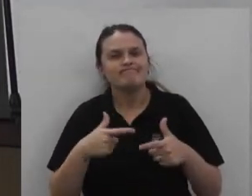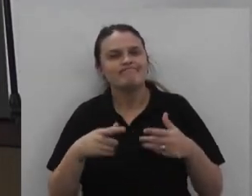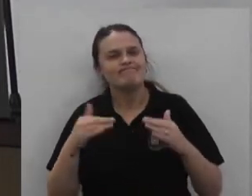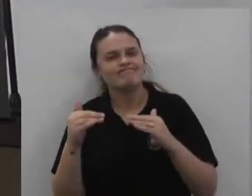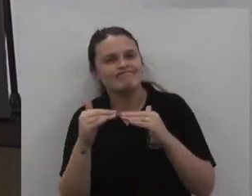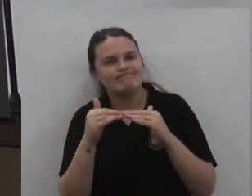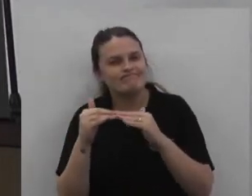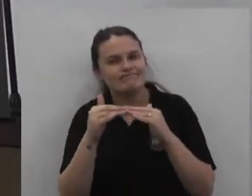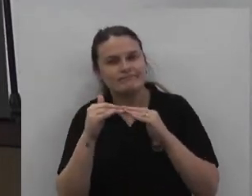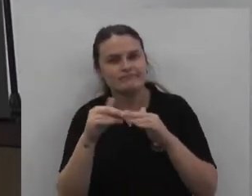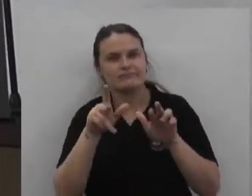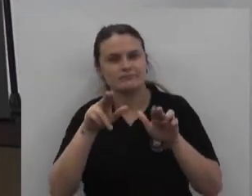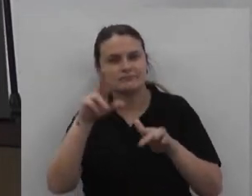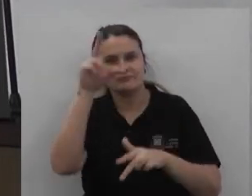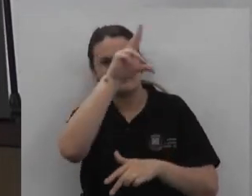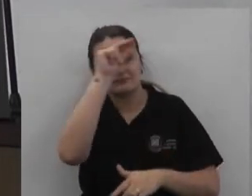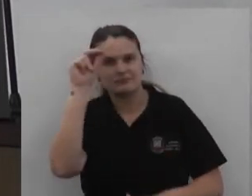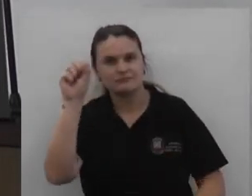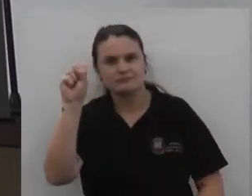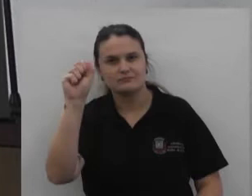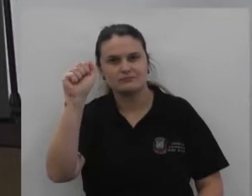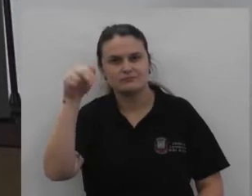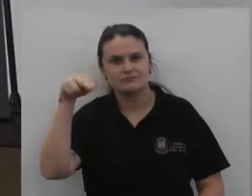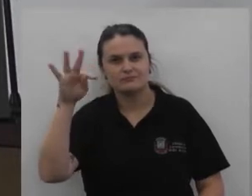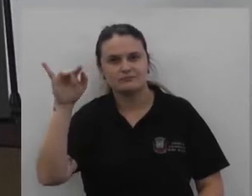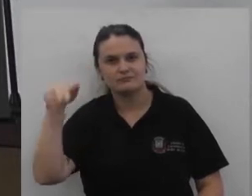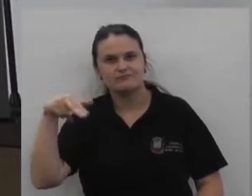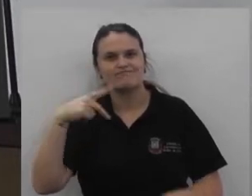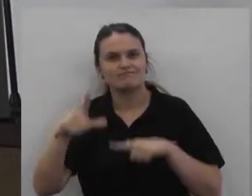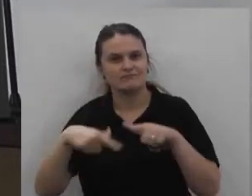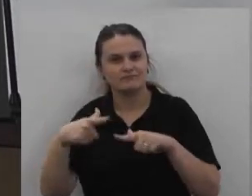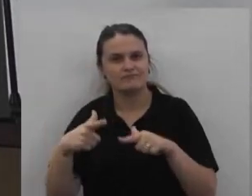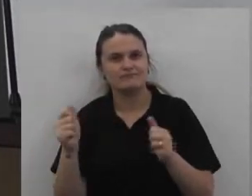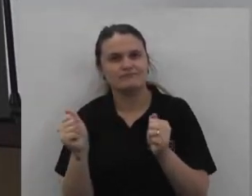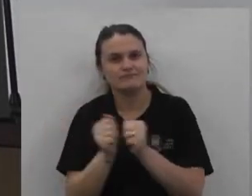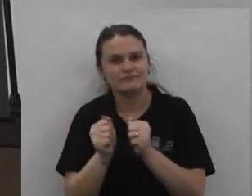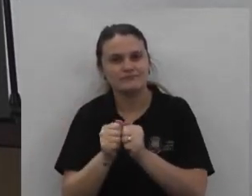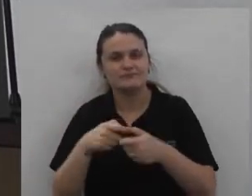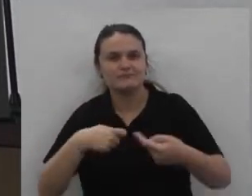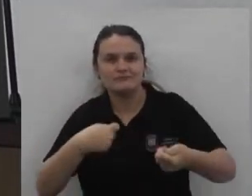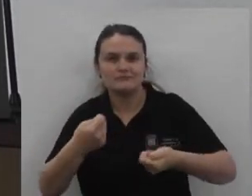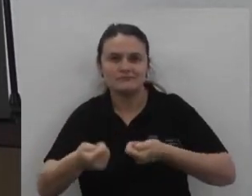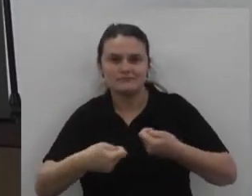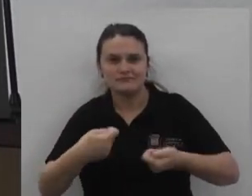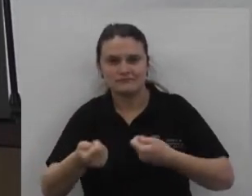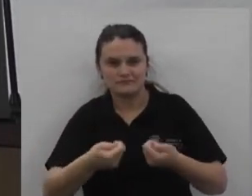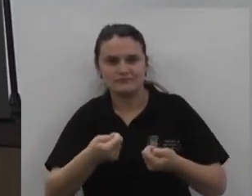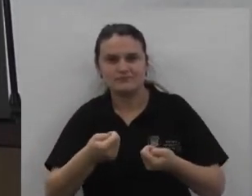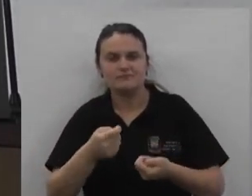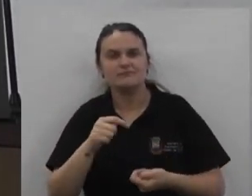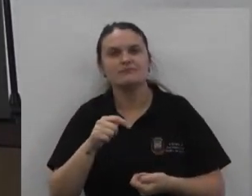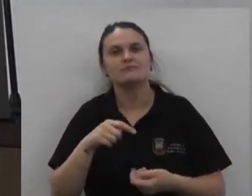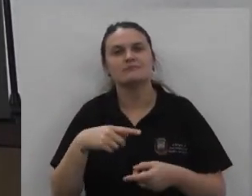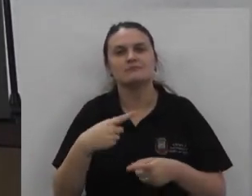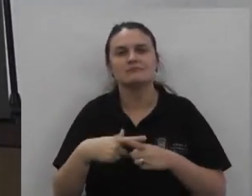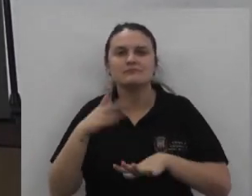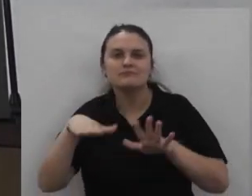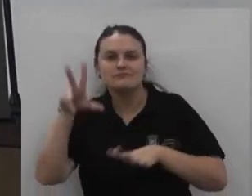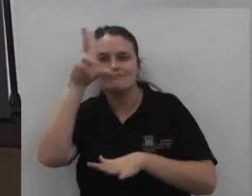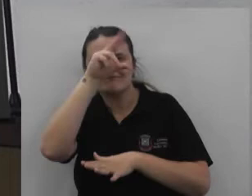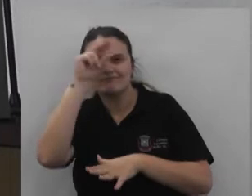Afinada Com o prefeito Santin Trabalhamos Juntos Eu acho que Uma administração Na verdade Muitas